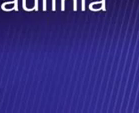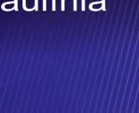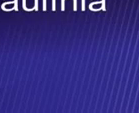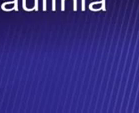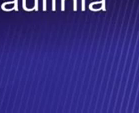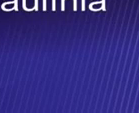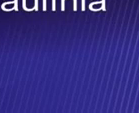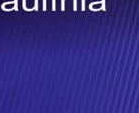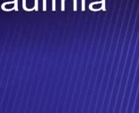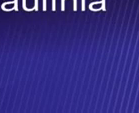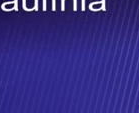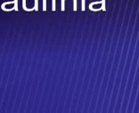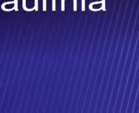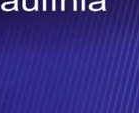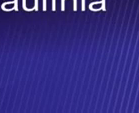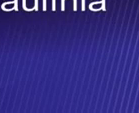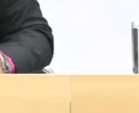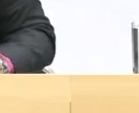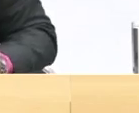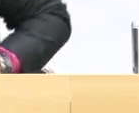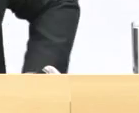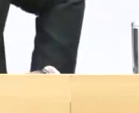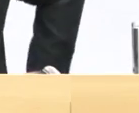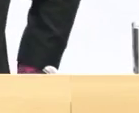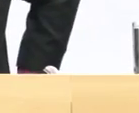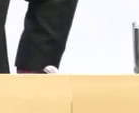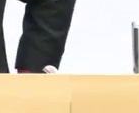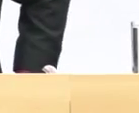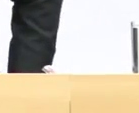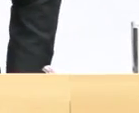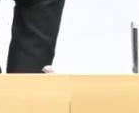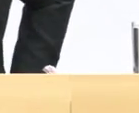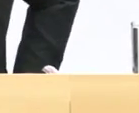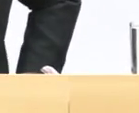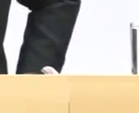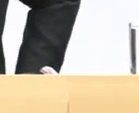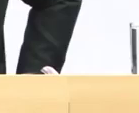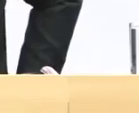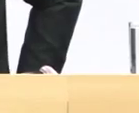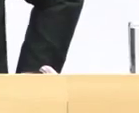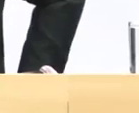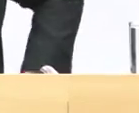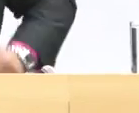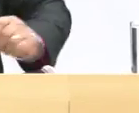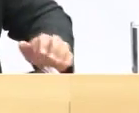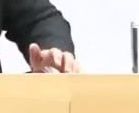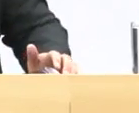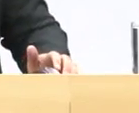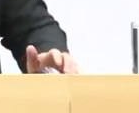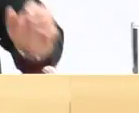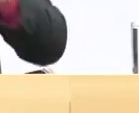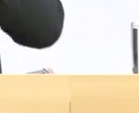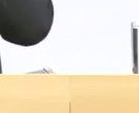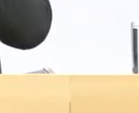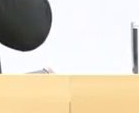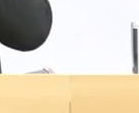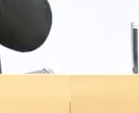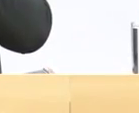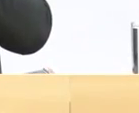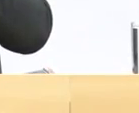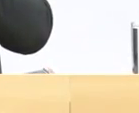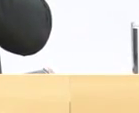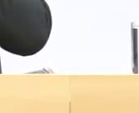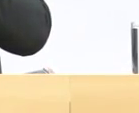As bênçãos e a proteção de Deus, a Câmara Municipal de Paulínia dá início aos trabalhos desta sessão. Órdem dos Trabalhos para a sexta sessão